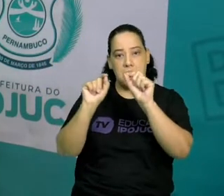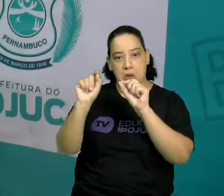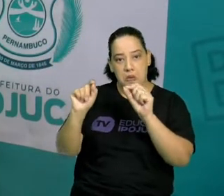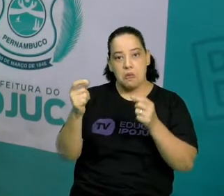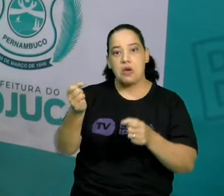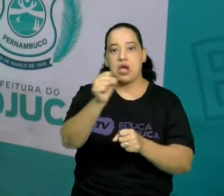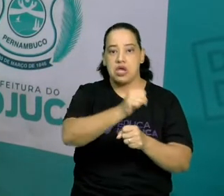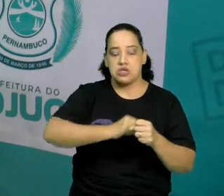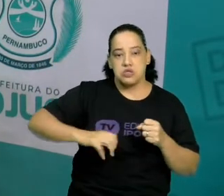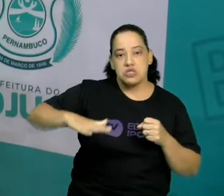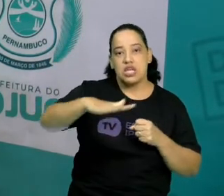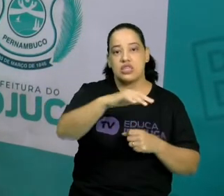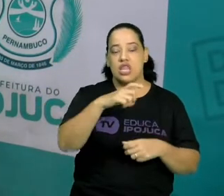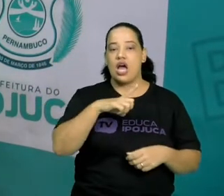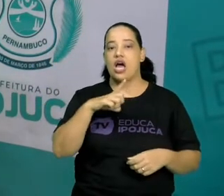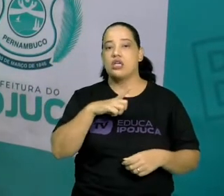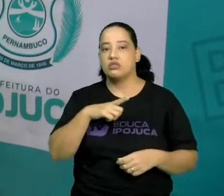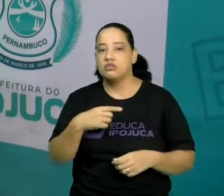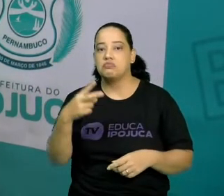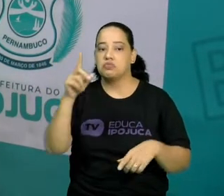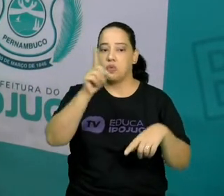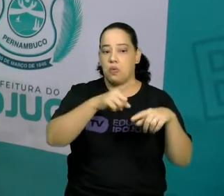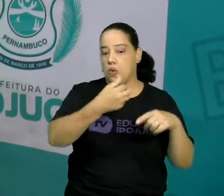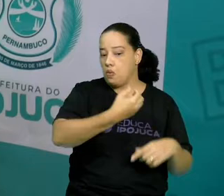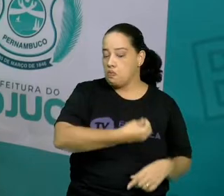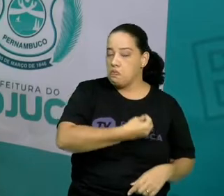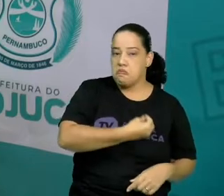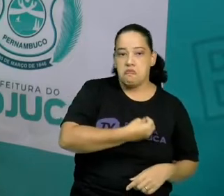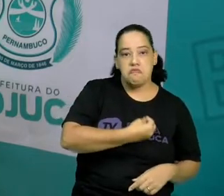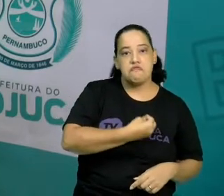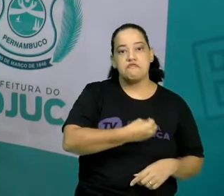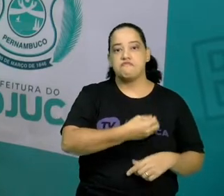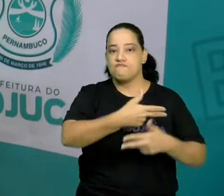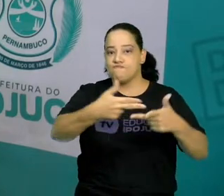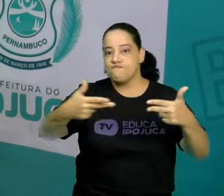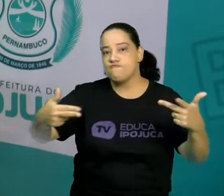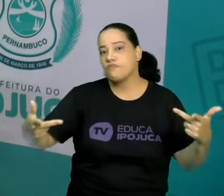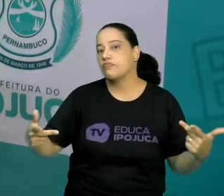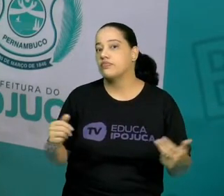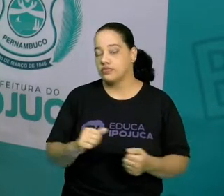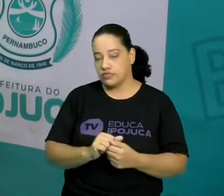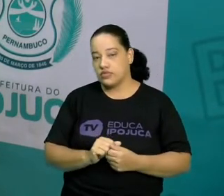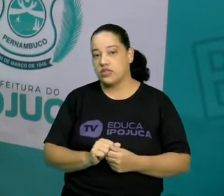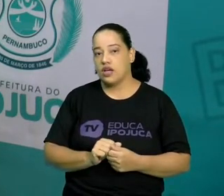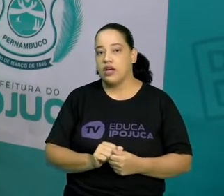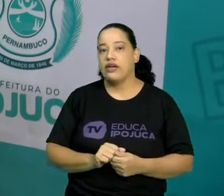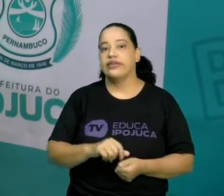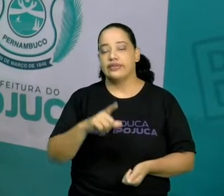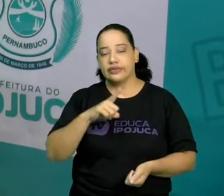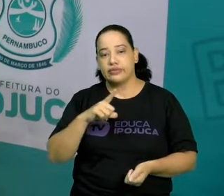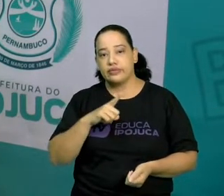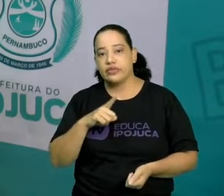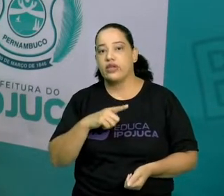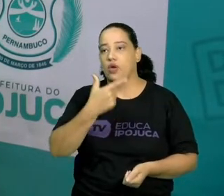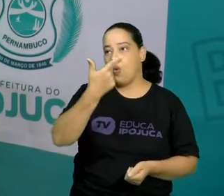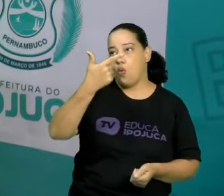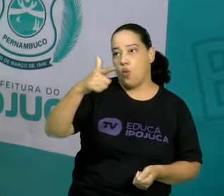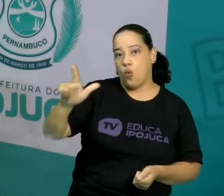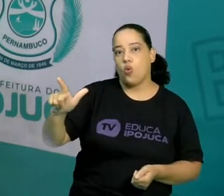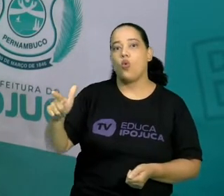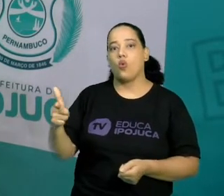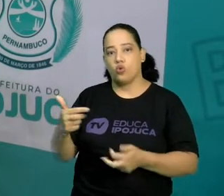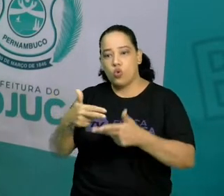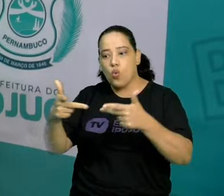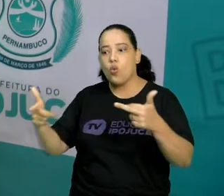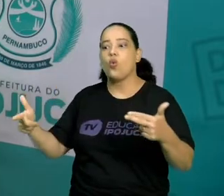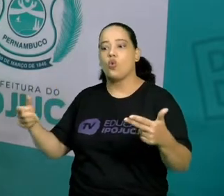brasileiras, elementos do cotidiano, do nosso dia a dia, né? Além de outras, de outros